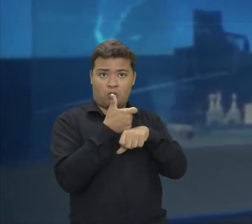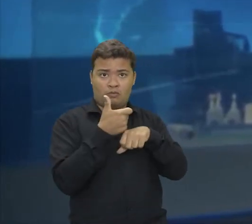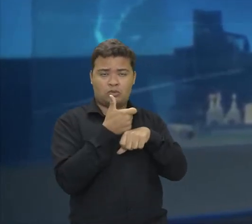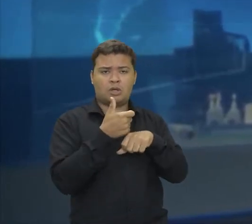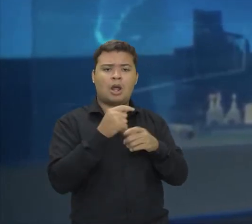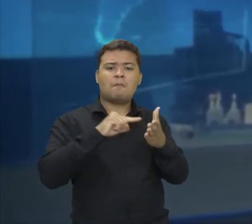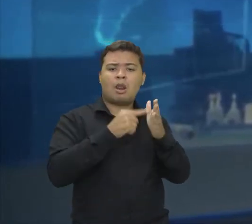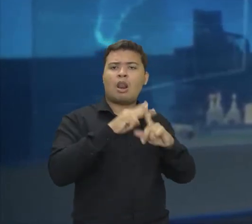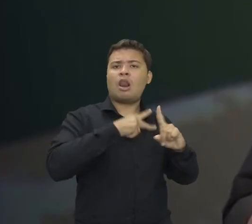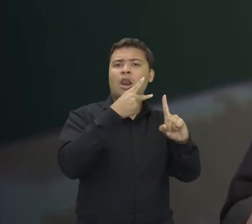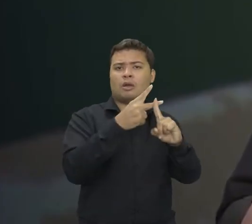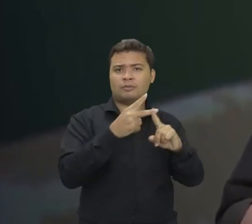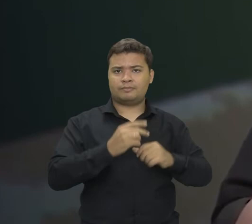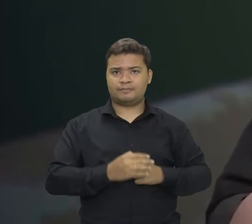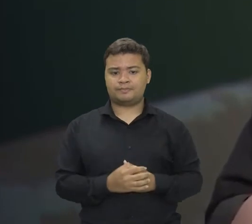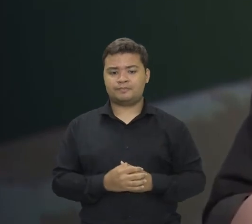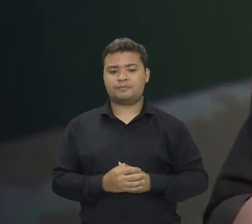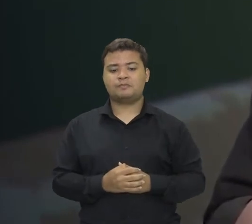suspensão da habilitação.